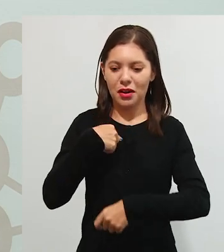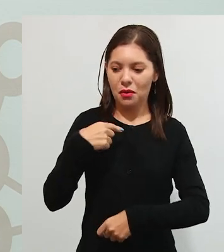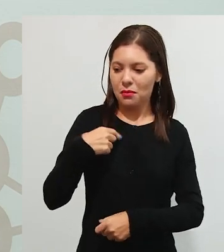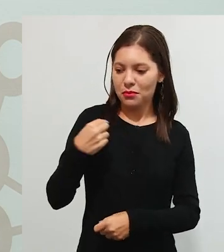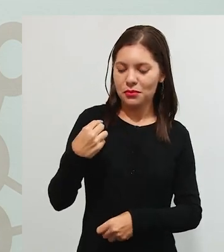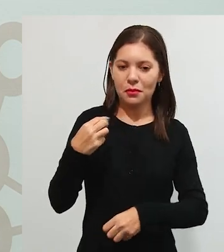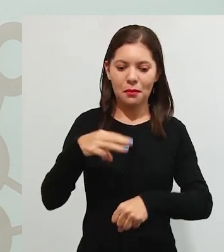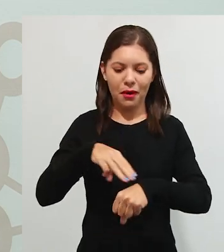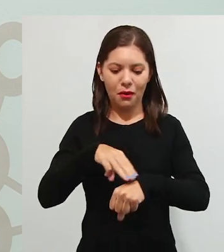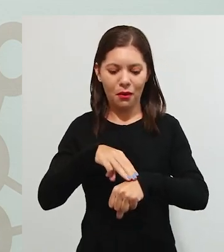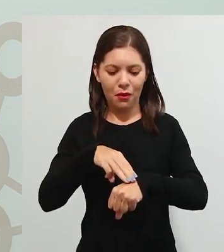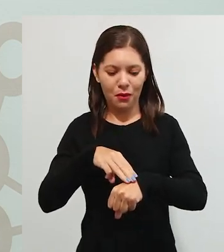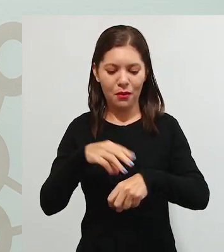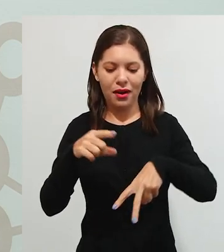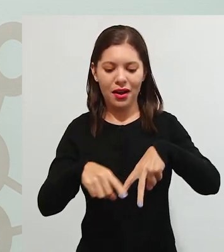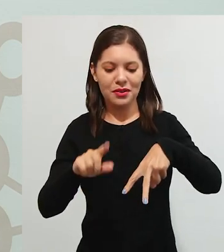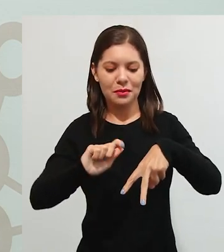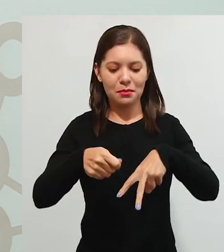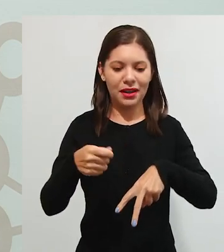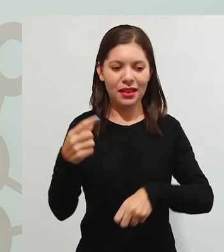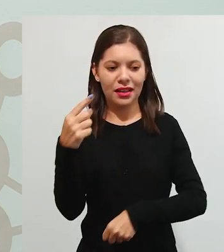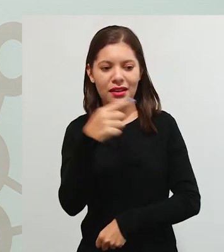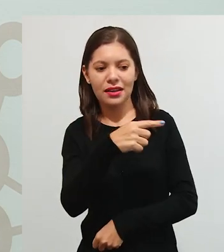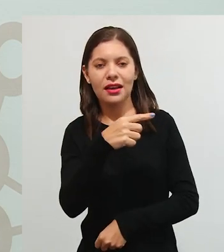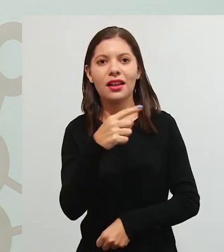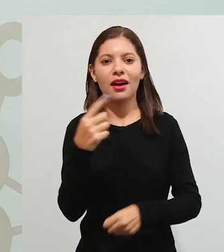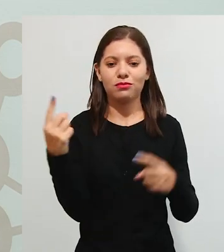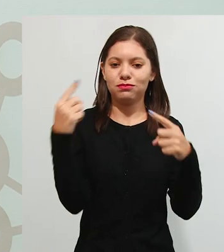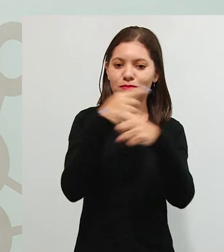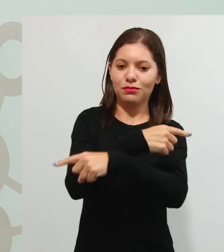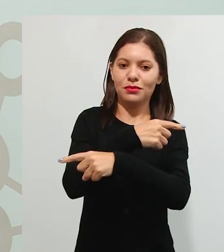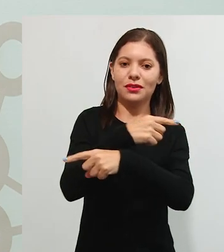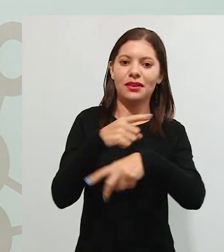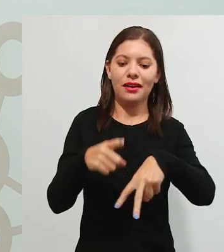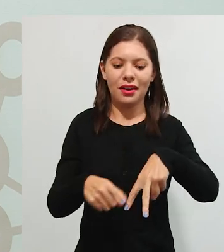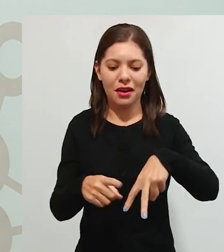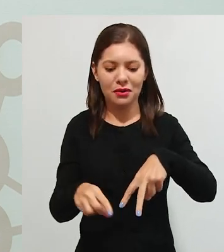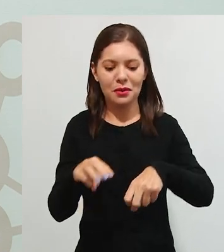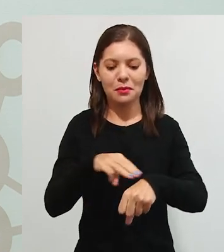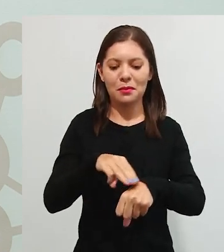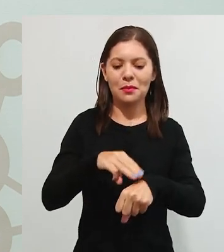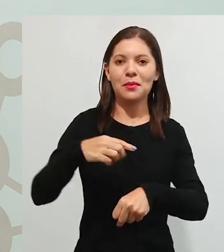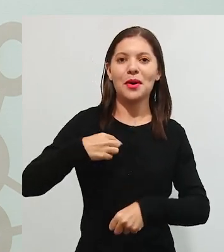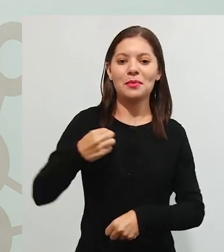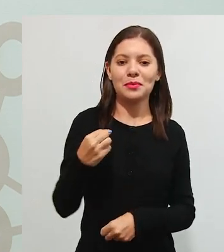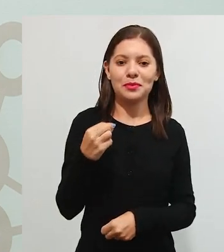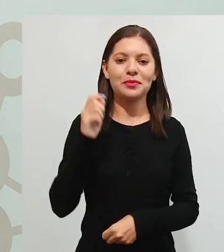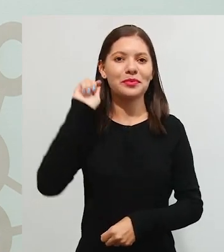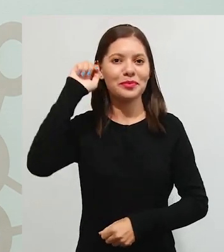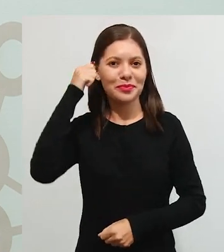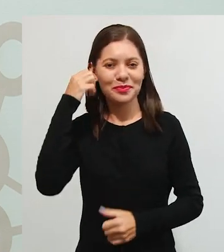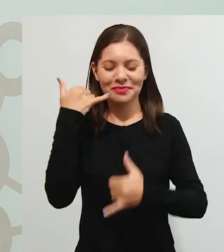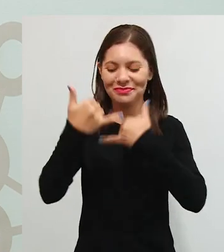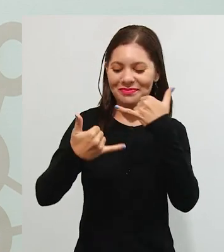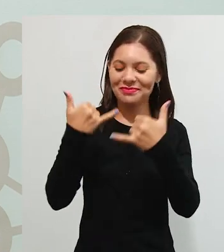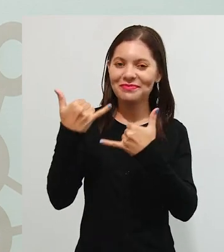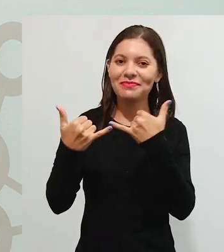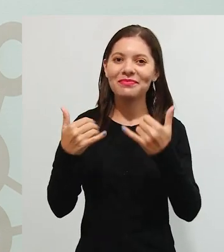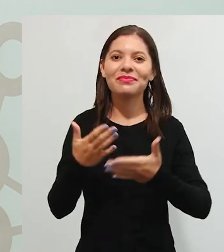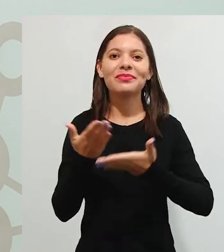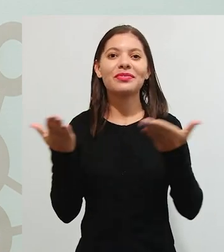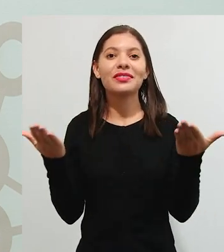marrom, eu acho que essa cor é marrom e a calça preta. E ela veio invertida com a calça marrom e a blusa preta. É isso que ela está brincando aqui.